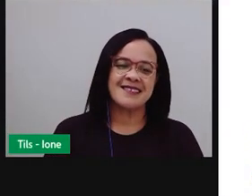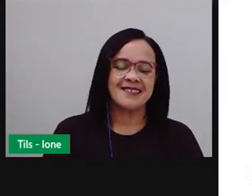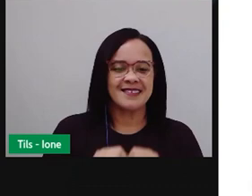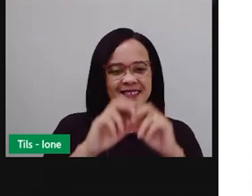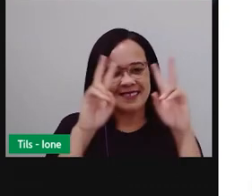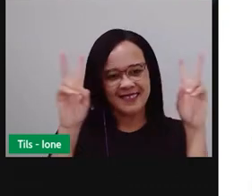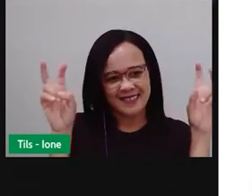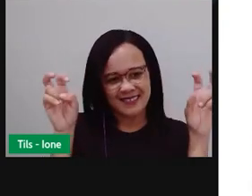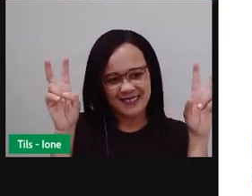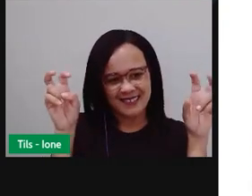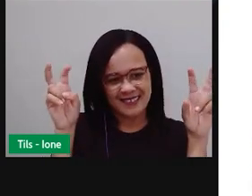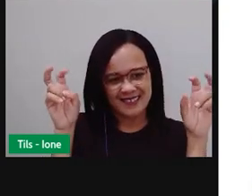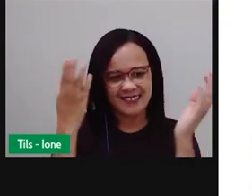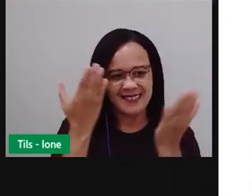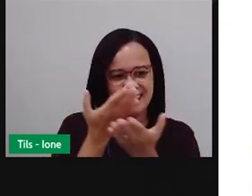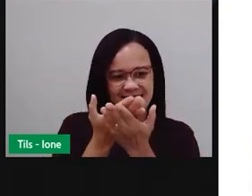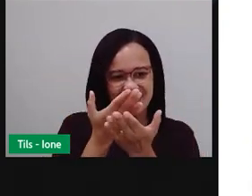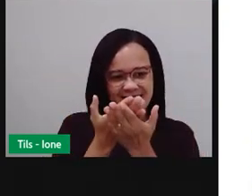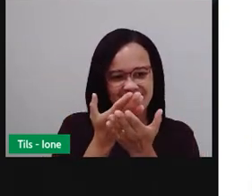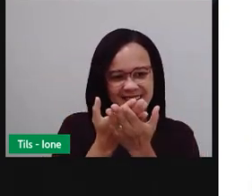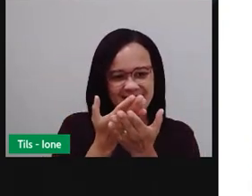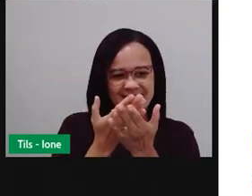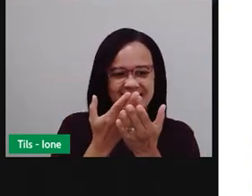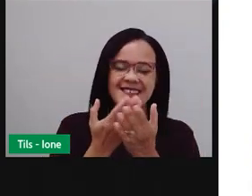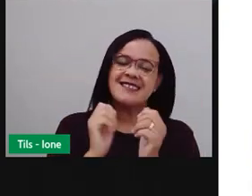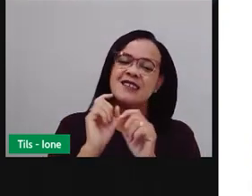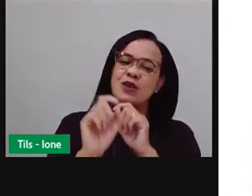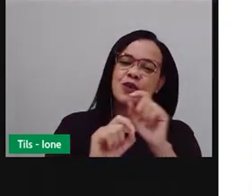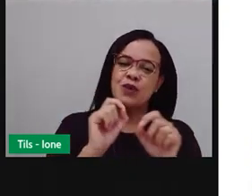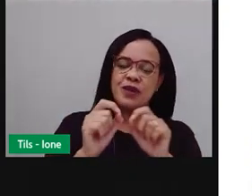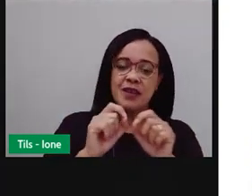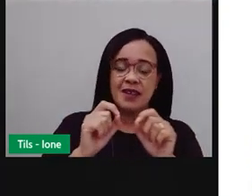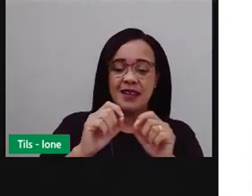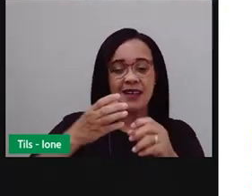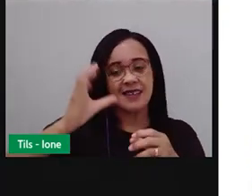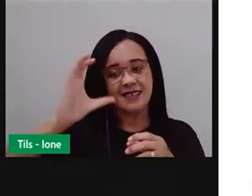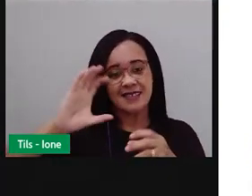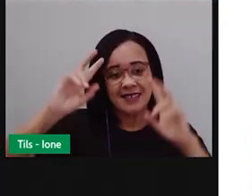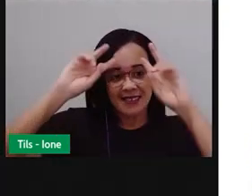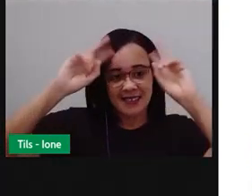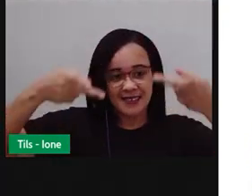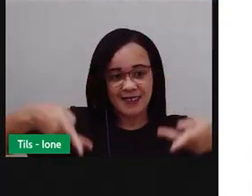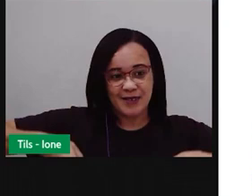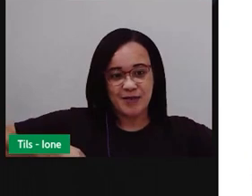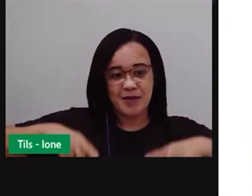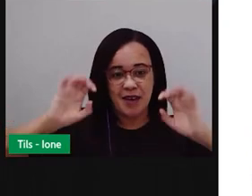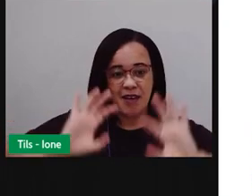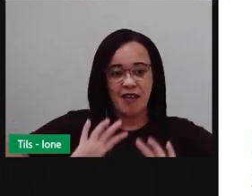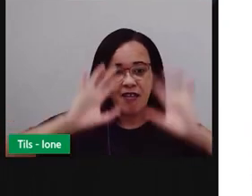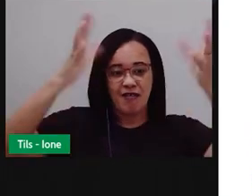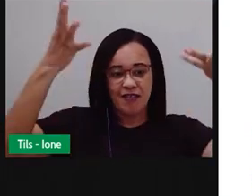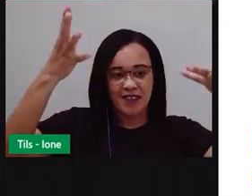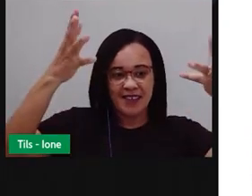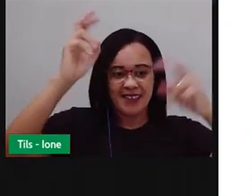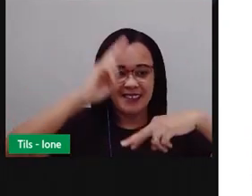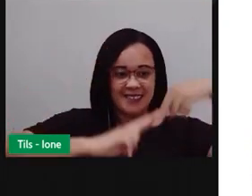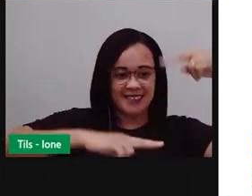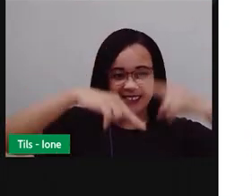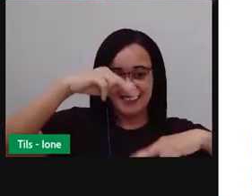Hoje, o tema da aula de ciências humanas vai ser festa junina.